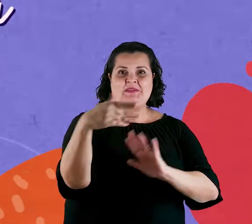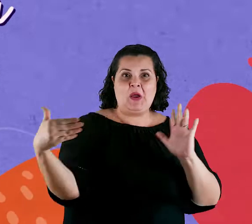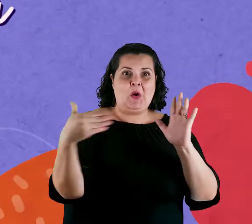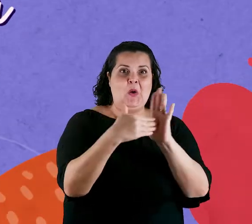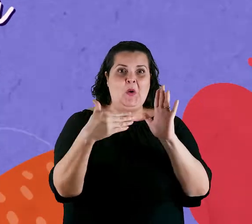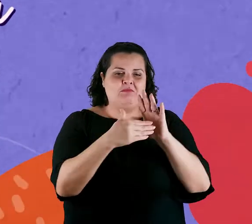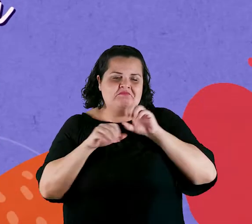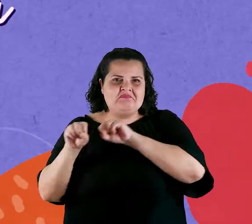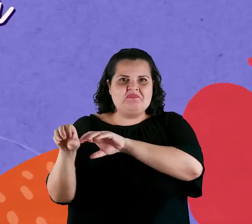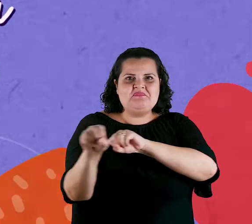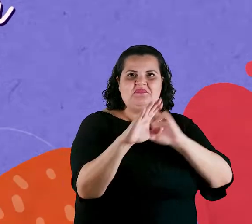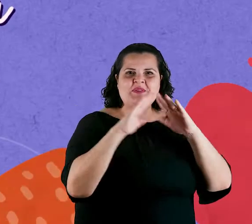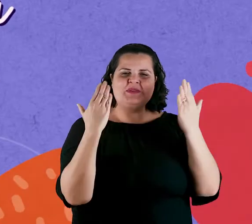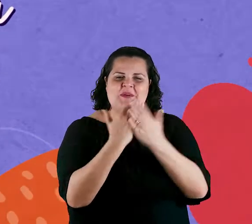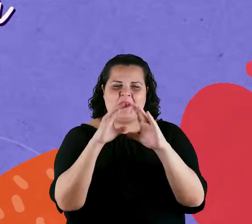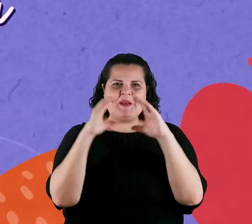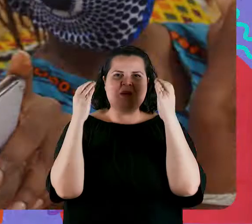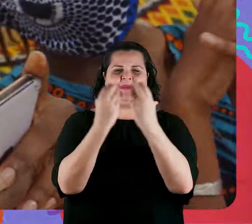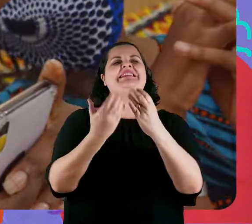Educação e Comunidade.